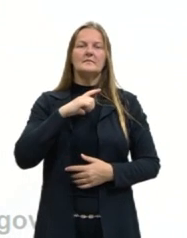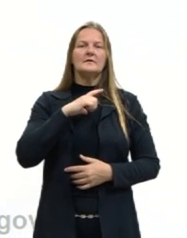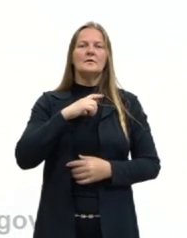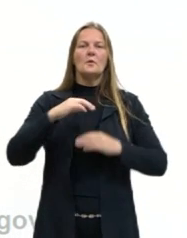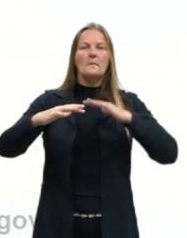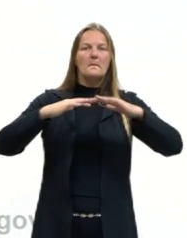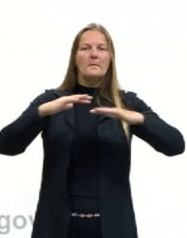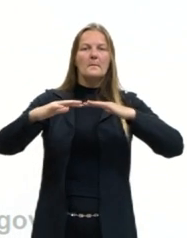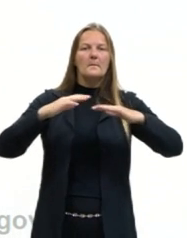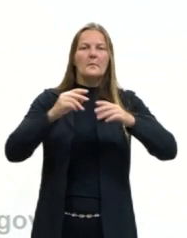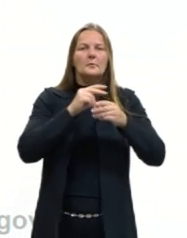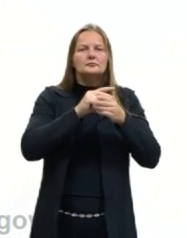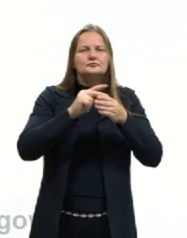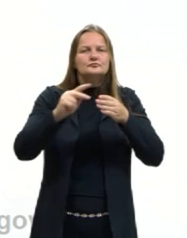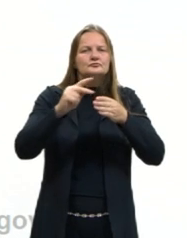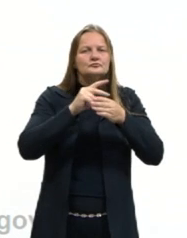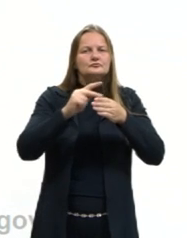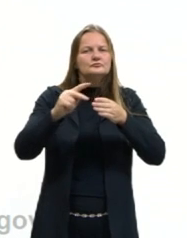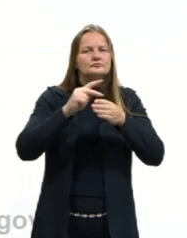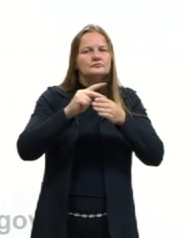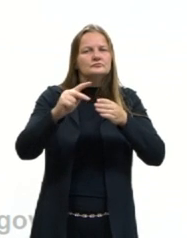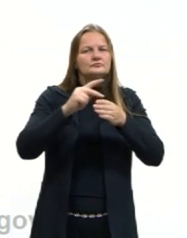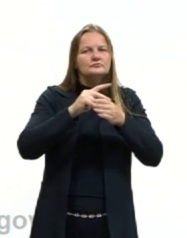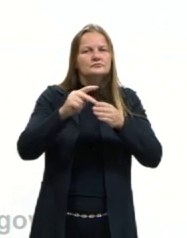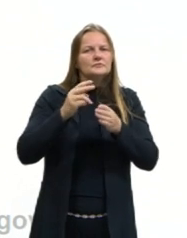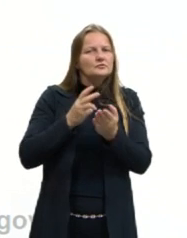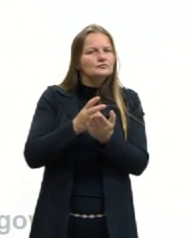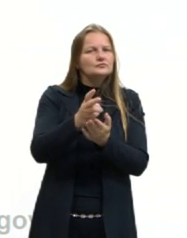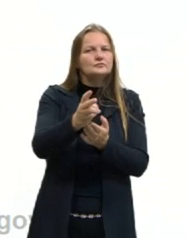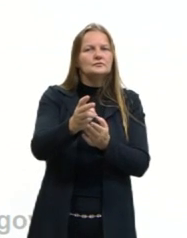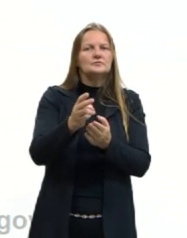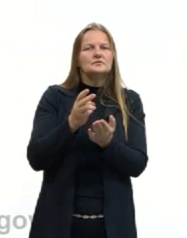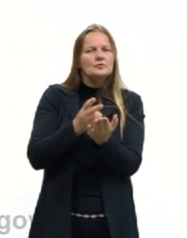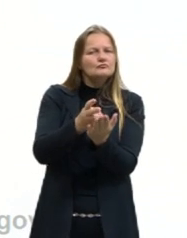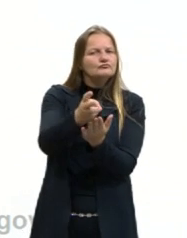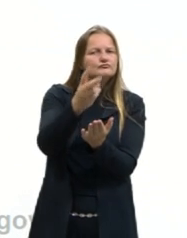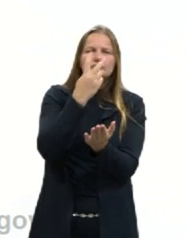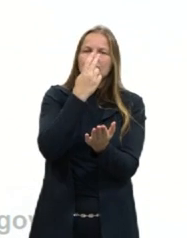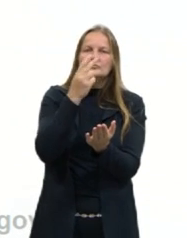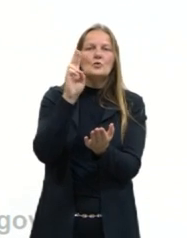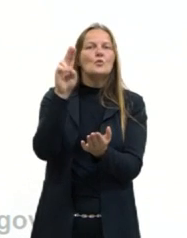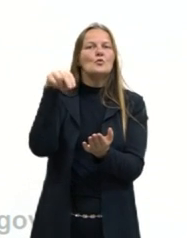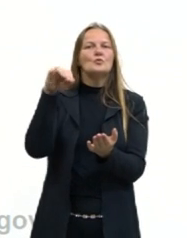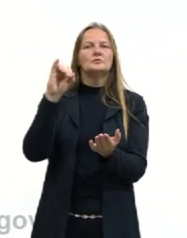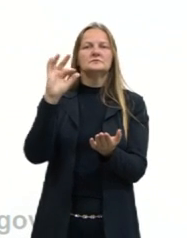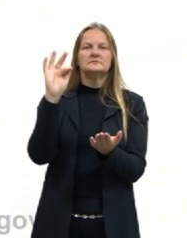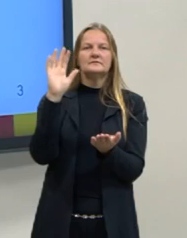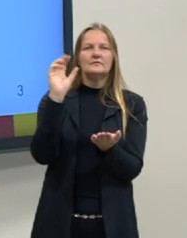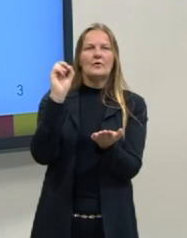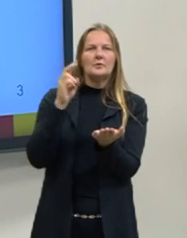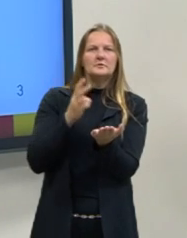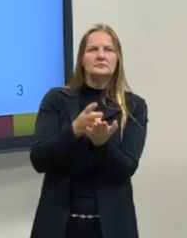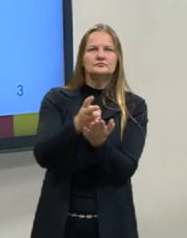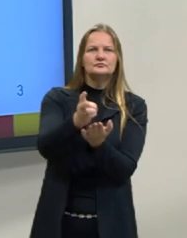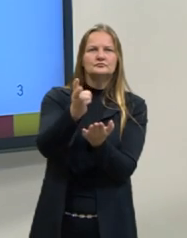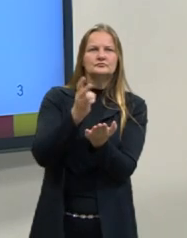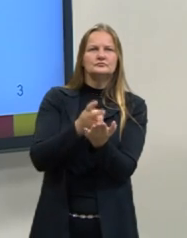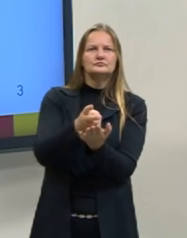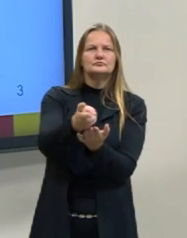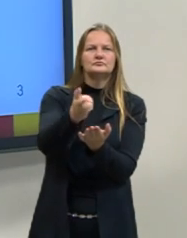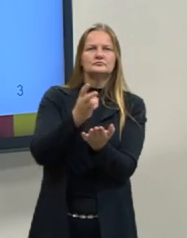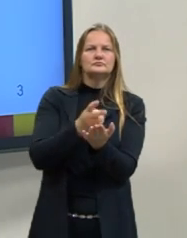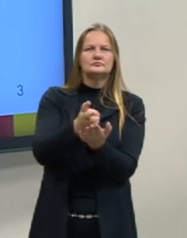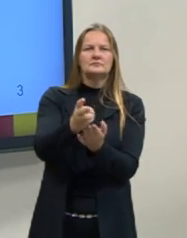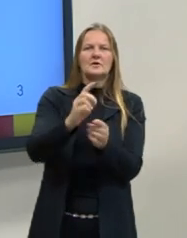movimento que era retilíneo, reto e uniforme. O que a gente queria dizer com uniforme?